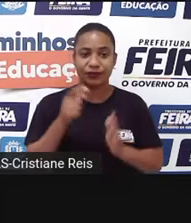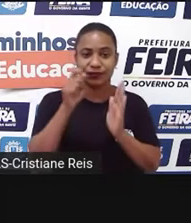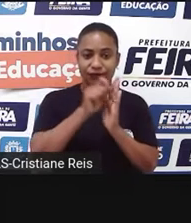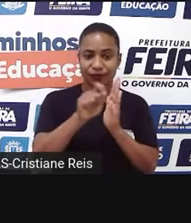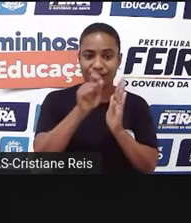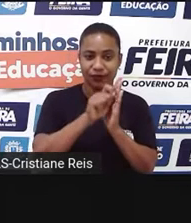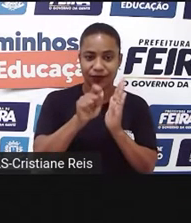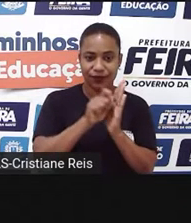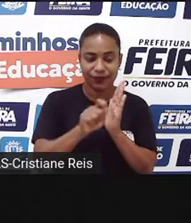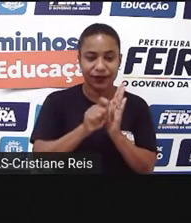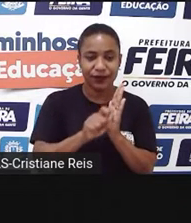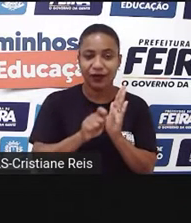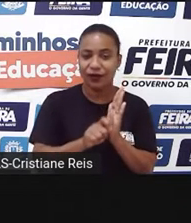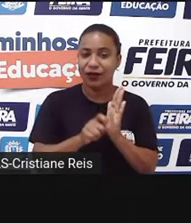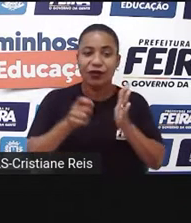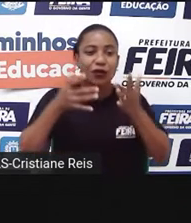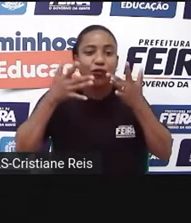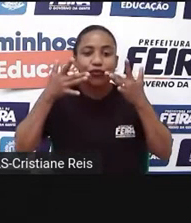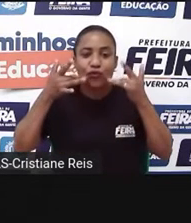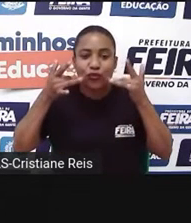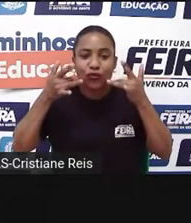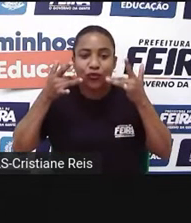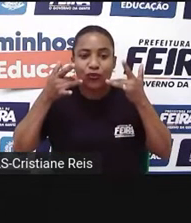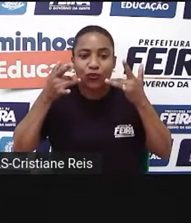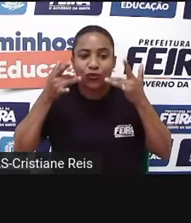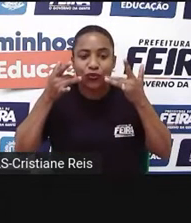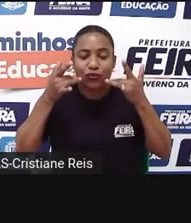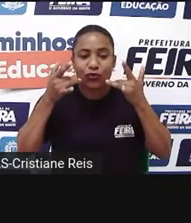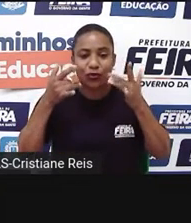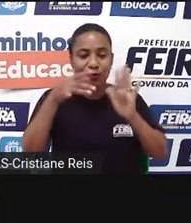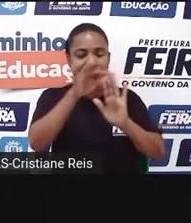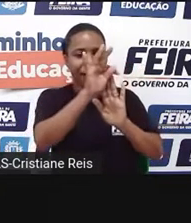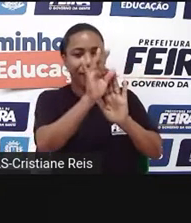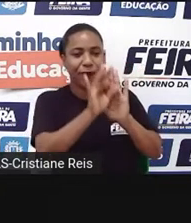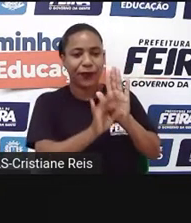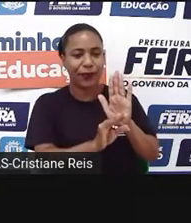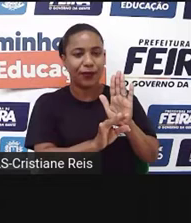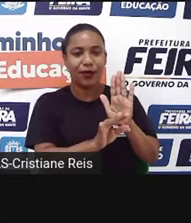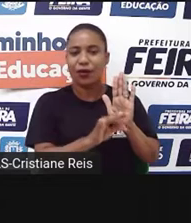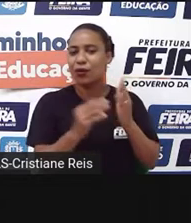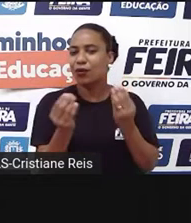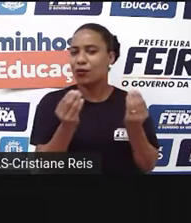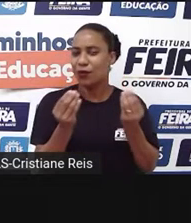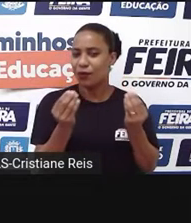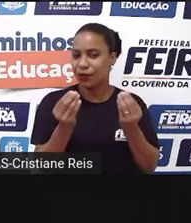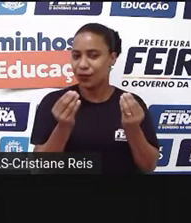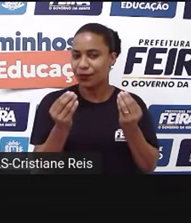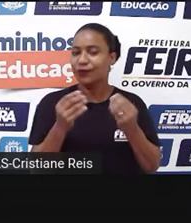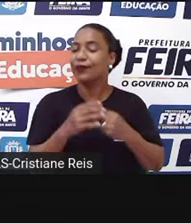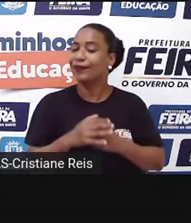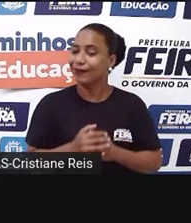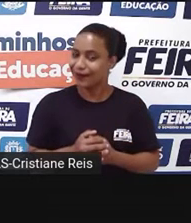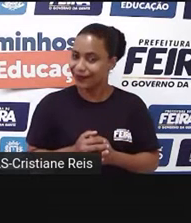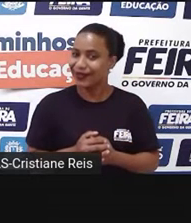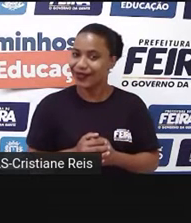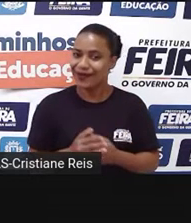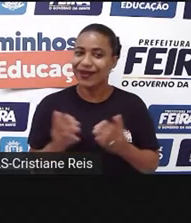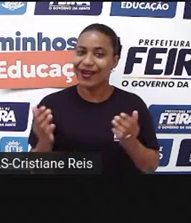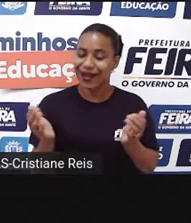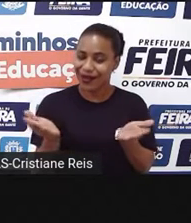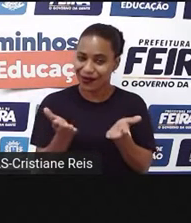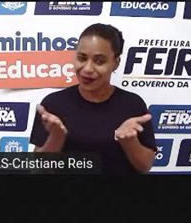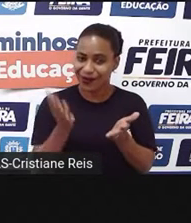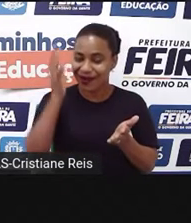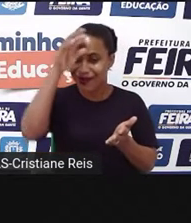uma roleplay? Ou seja, uma peça teatral, um texto teatral. Então vamos juntos aprender um pouco